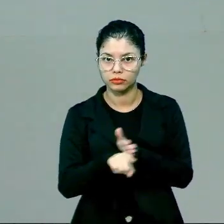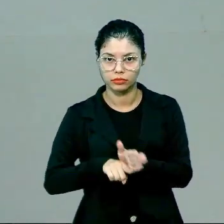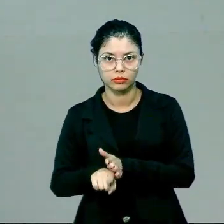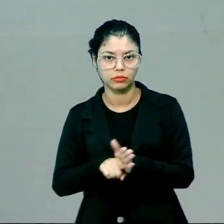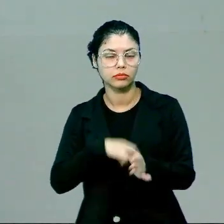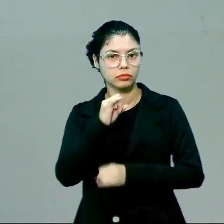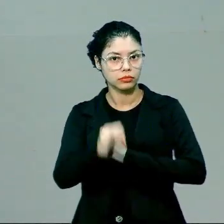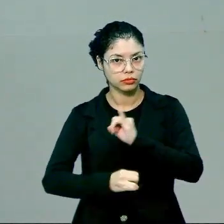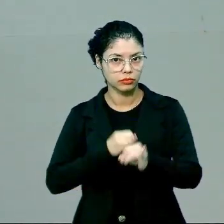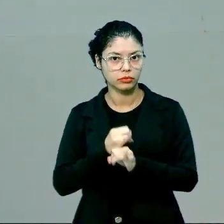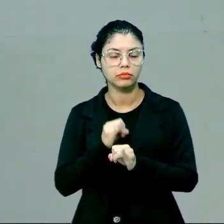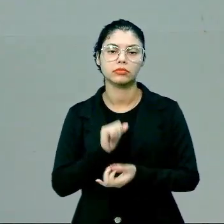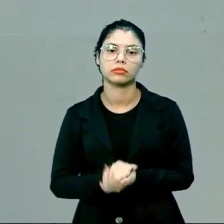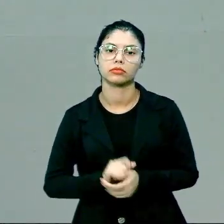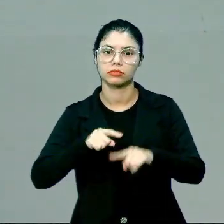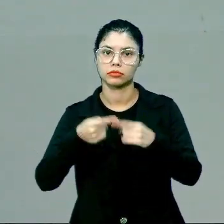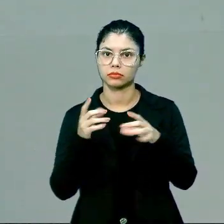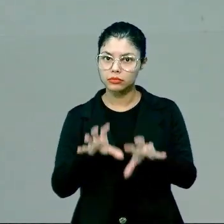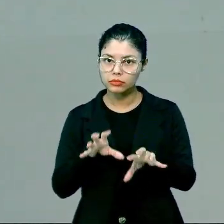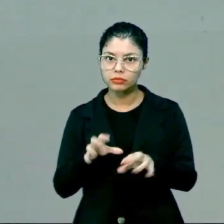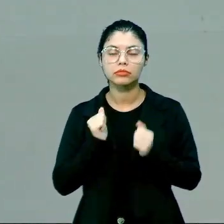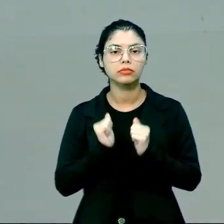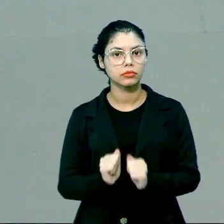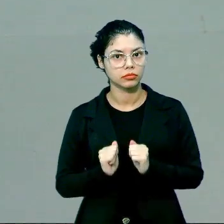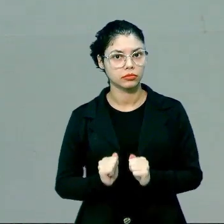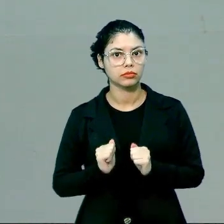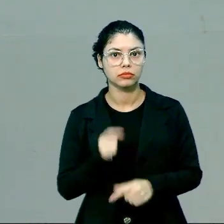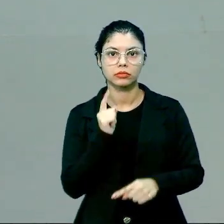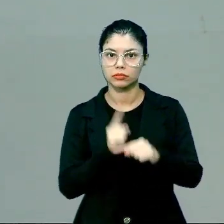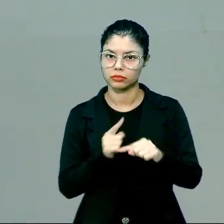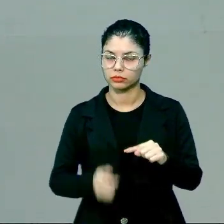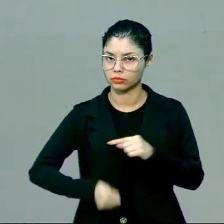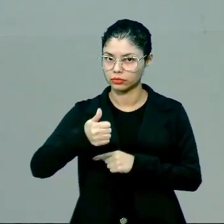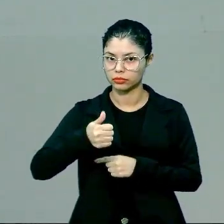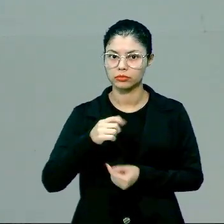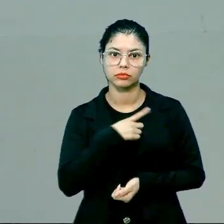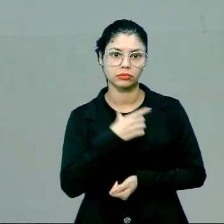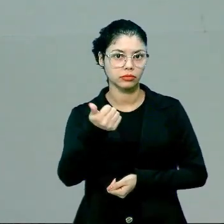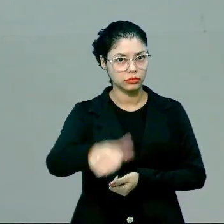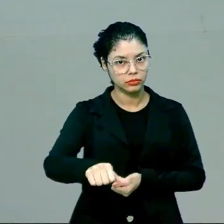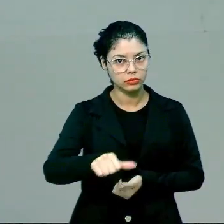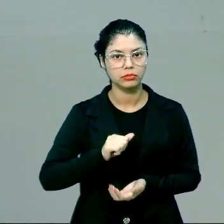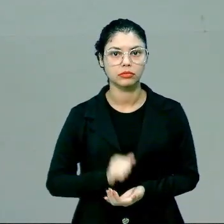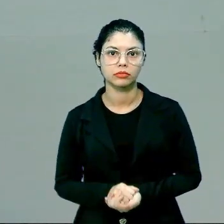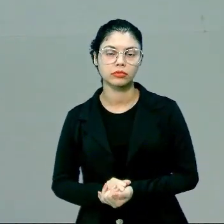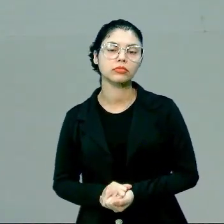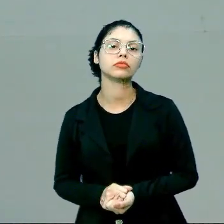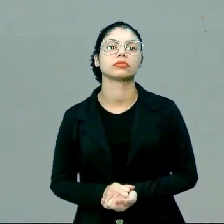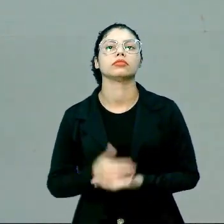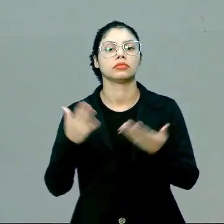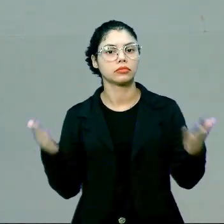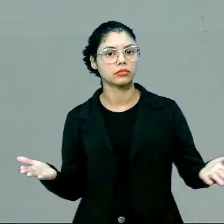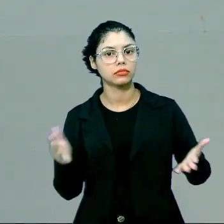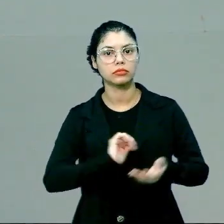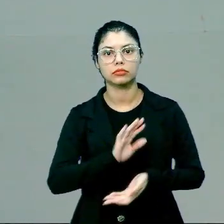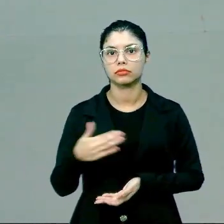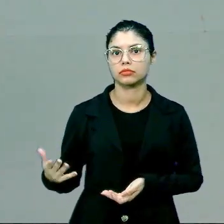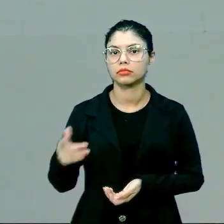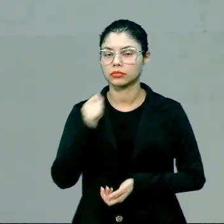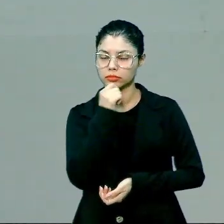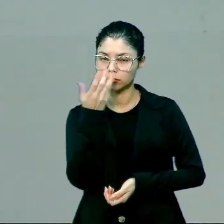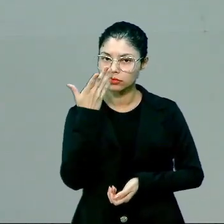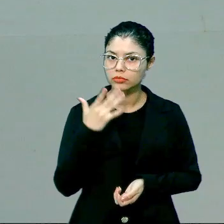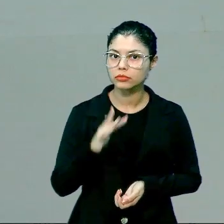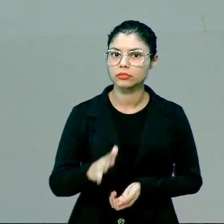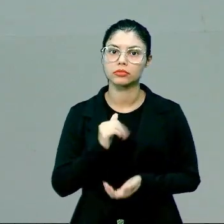internet. Porém, assim como ela tem o seu lado positivo, ela também tem o seu lado negativo. Então, assim, quando a